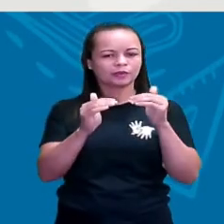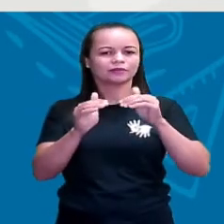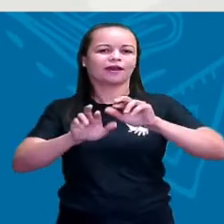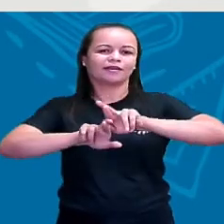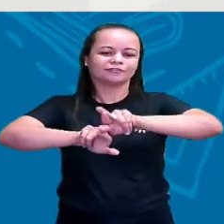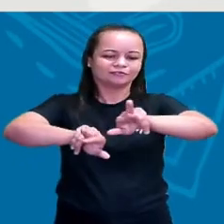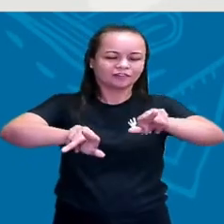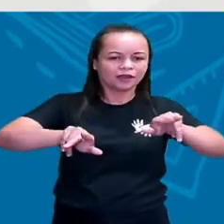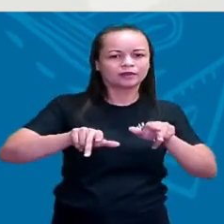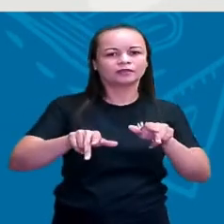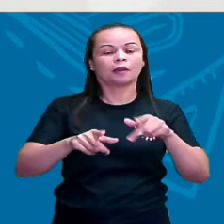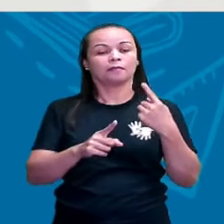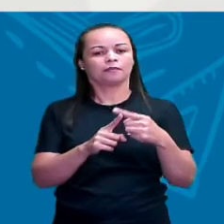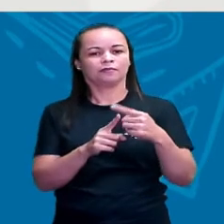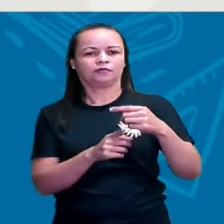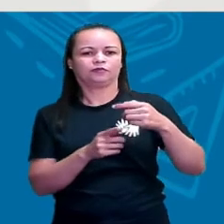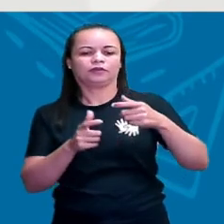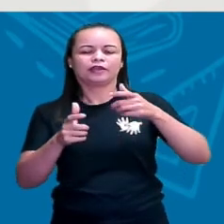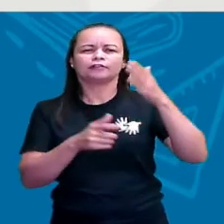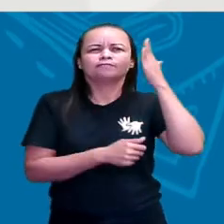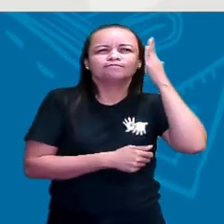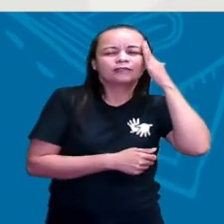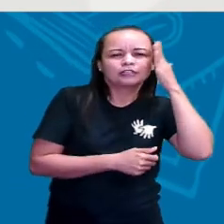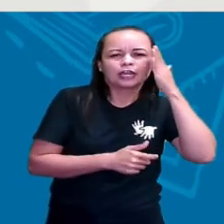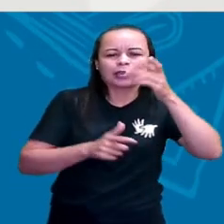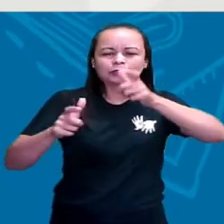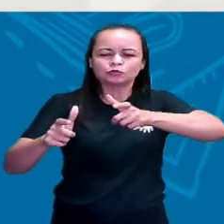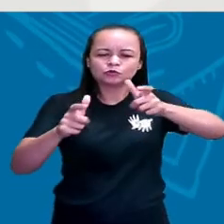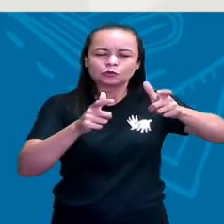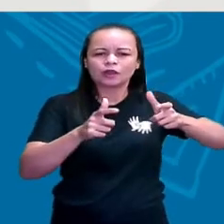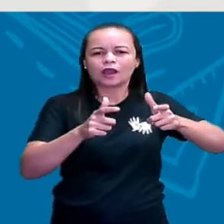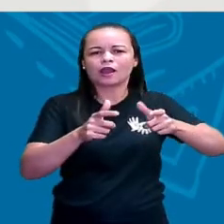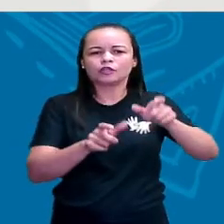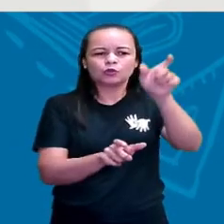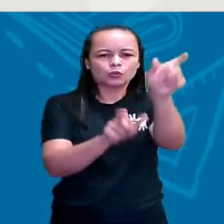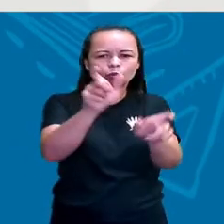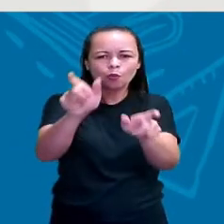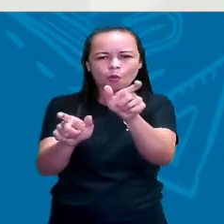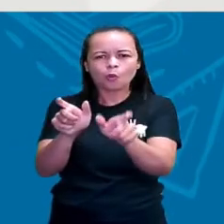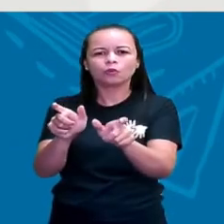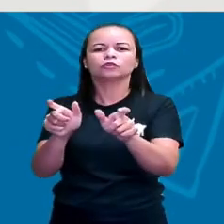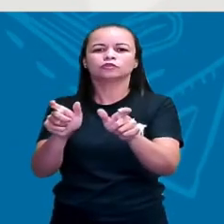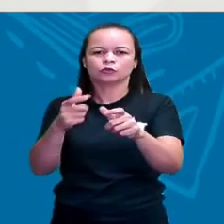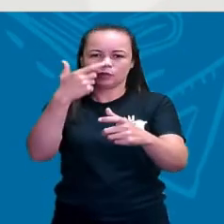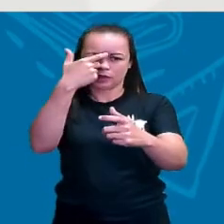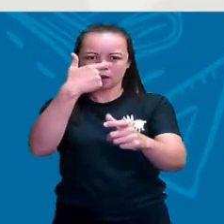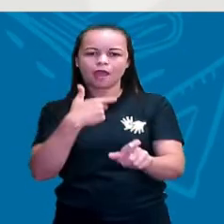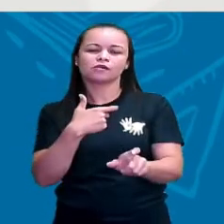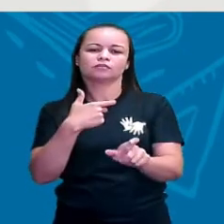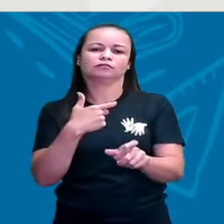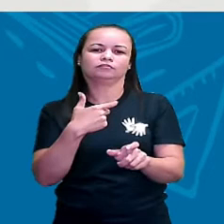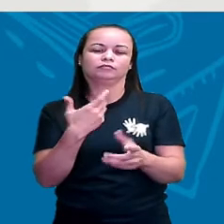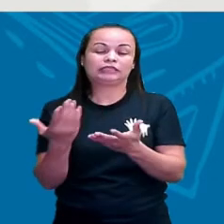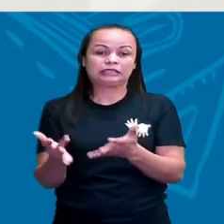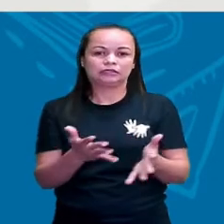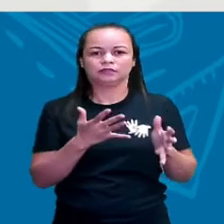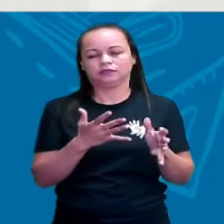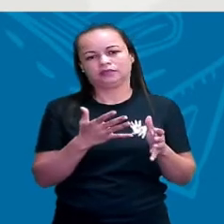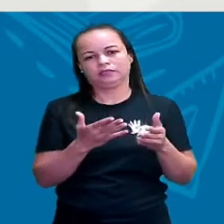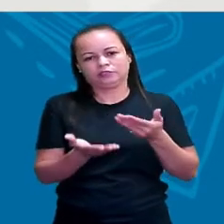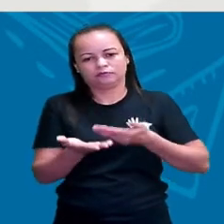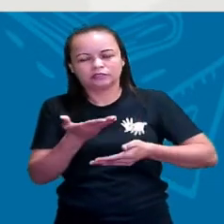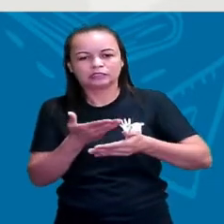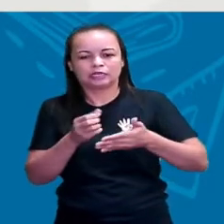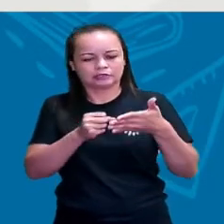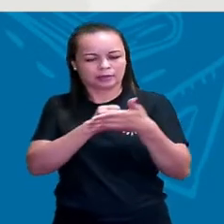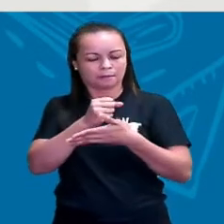compreendendo este lugar e estamos compreendendo o outro e a si. Então, ela vai nos conferir essa base para a